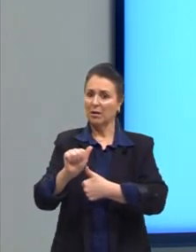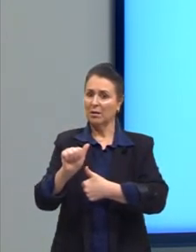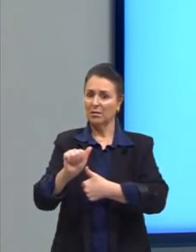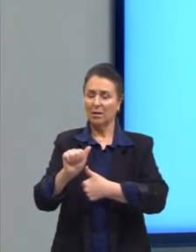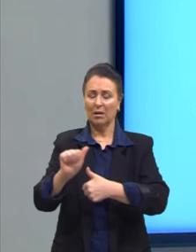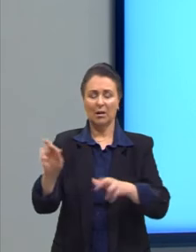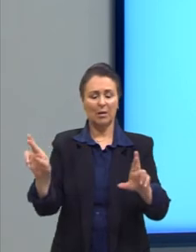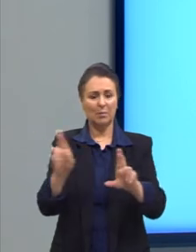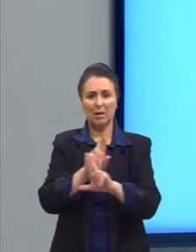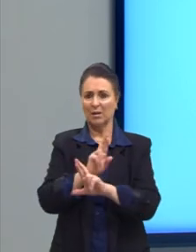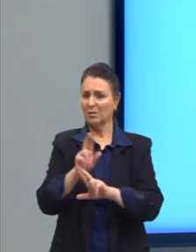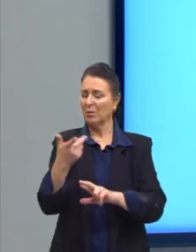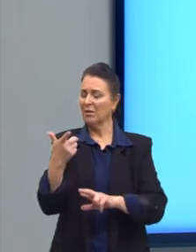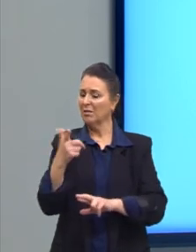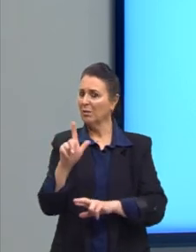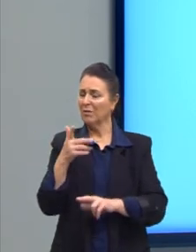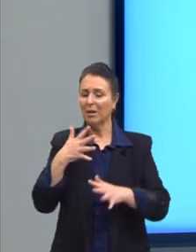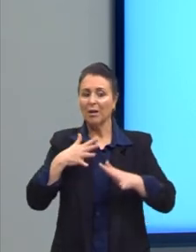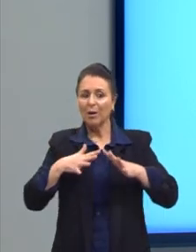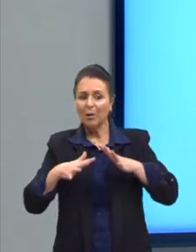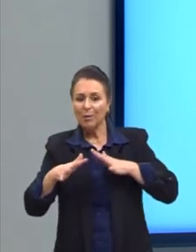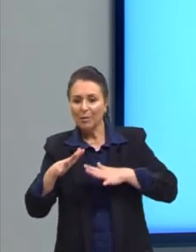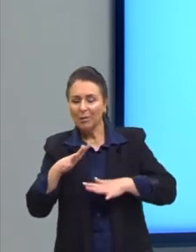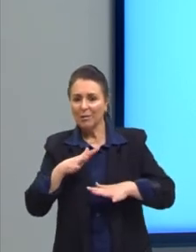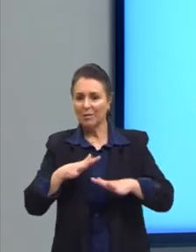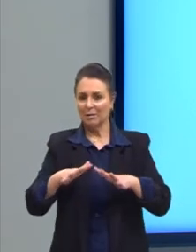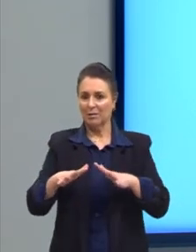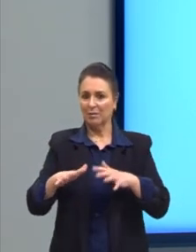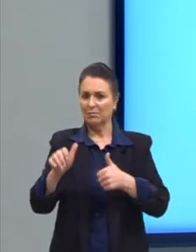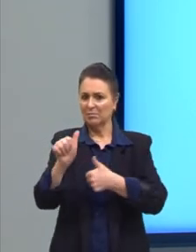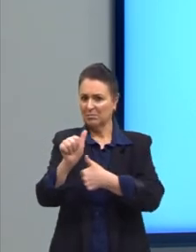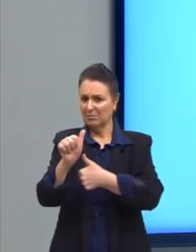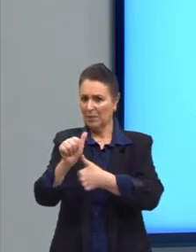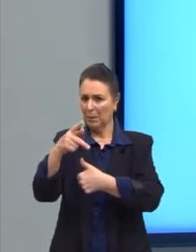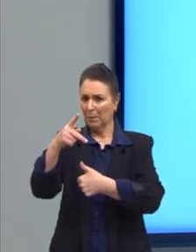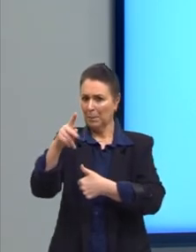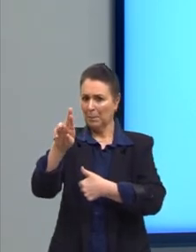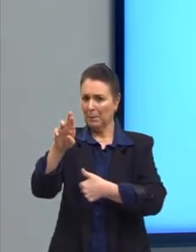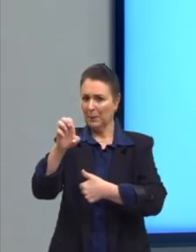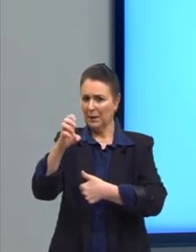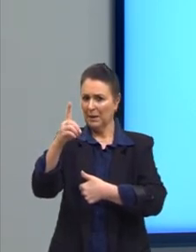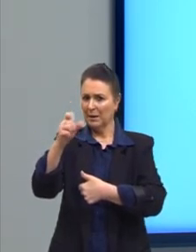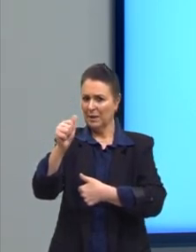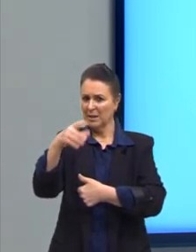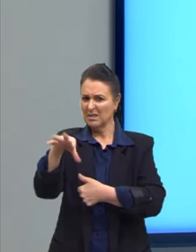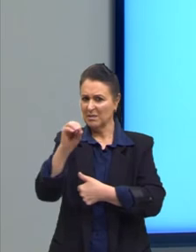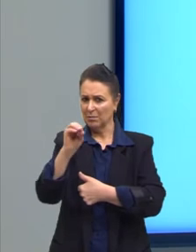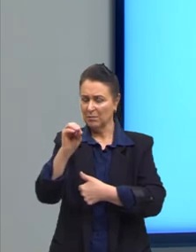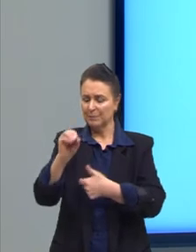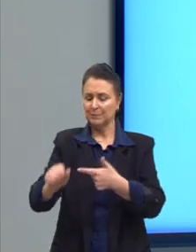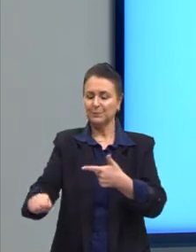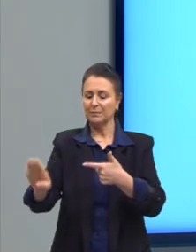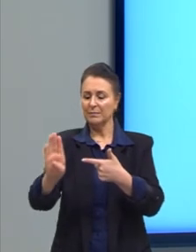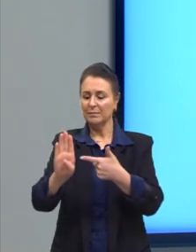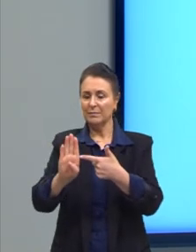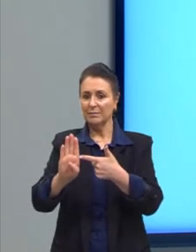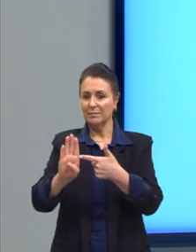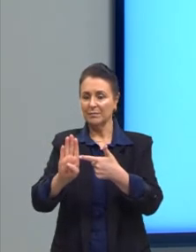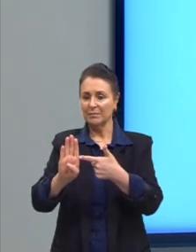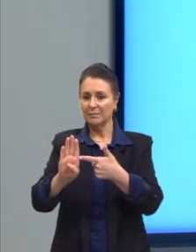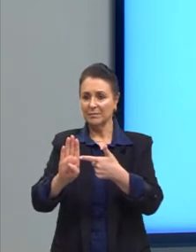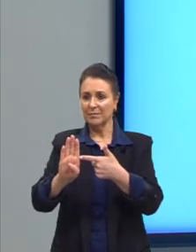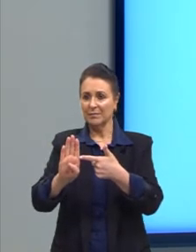relação desarmônica, mas será que é predação? É uma boa pedida, né? Mas vamos ver as outras alternativas.